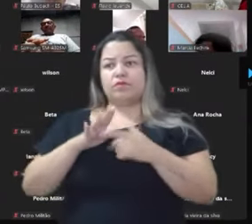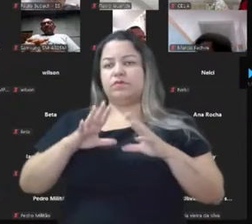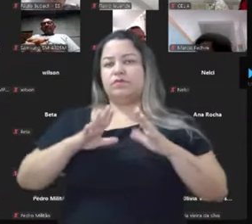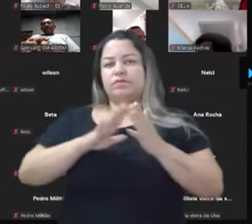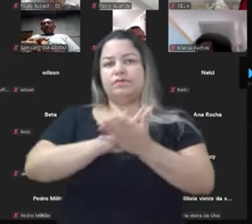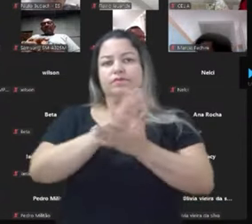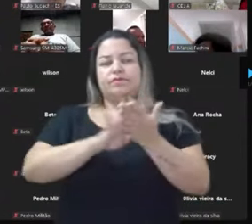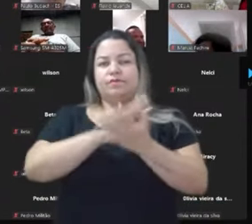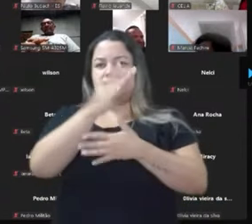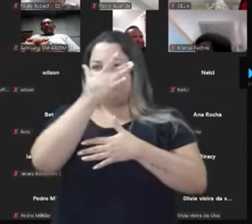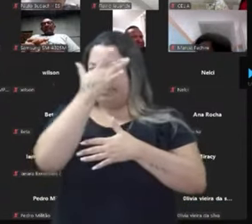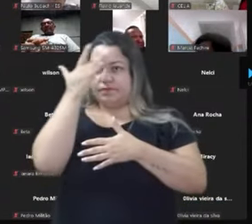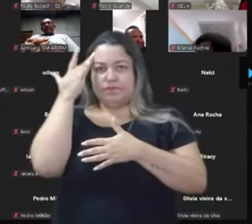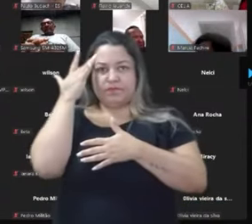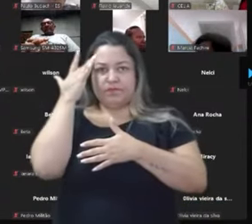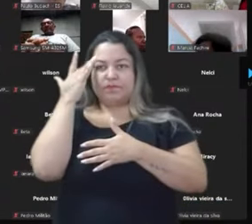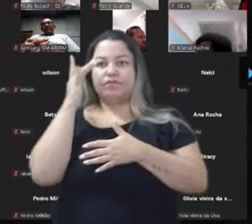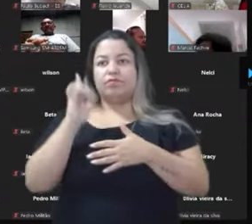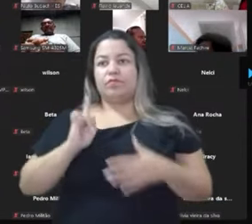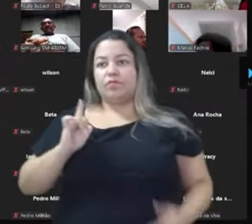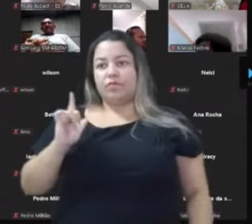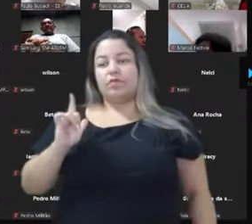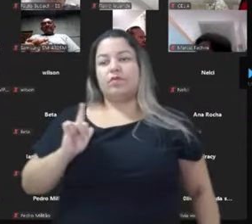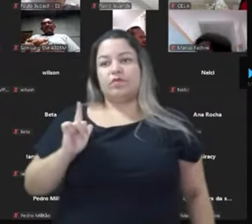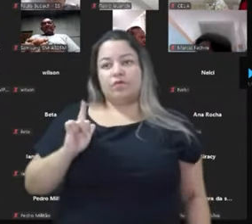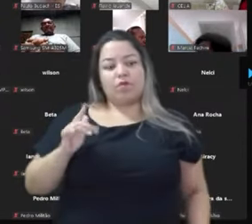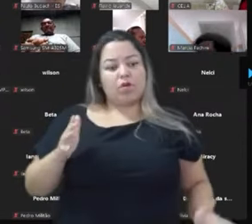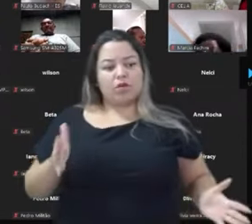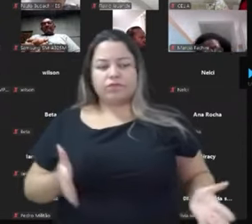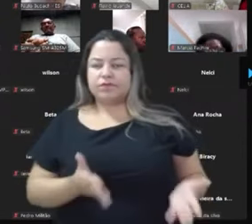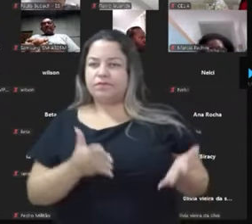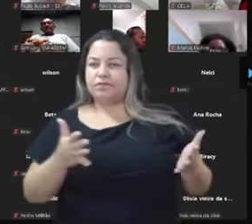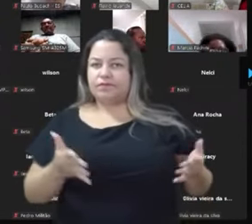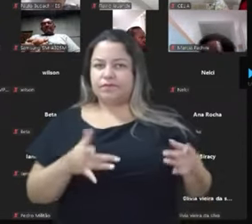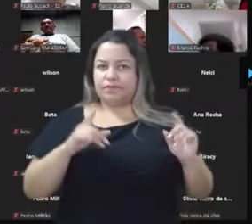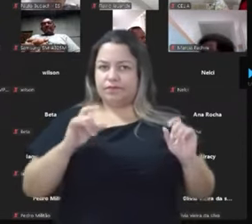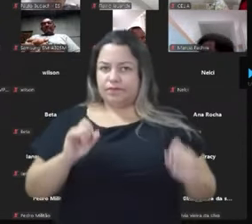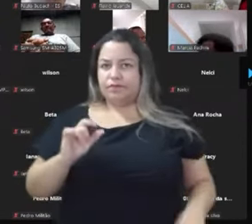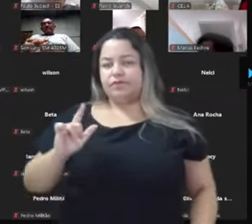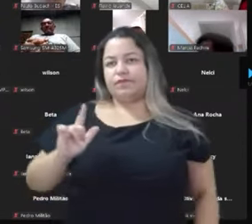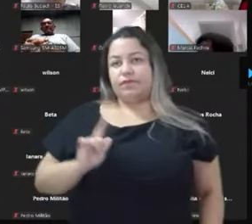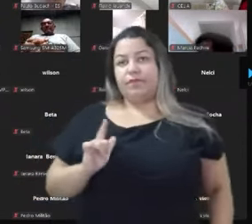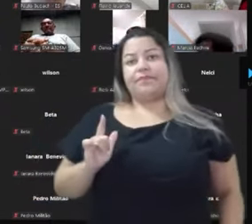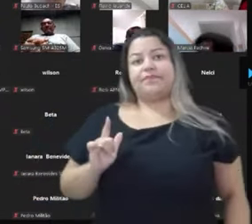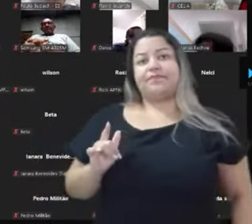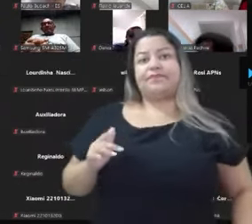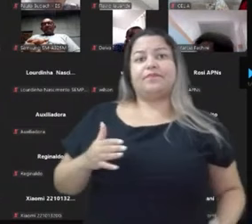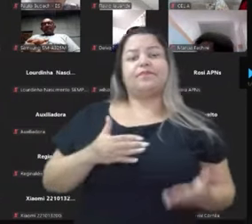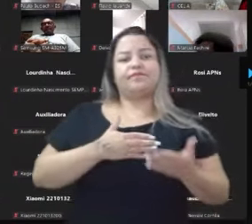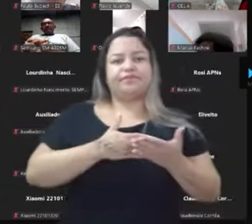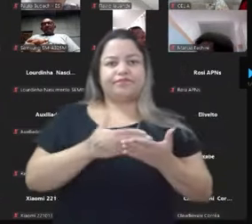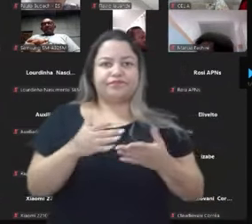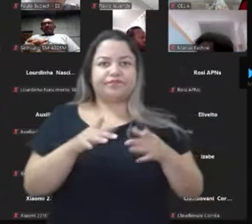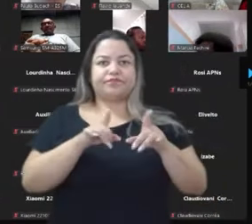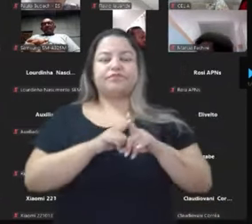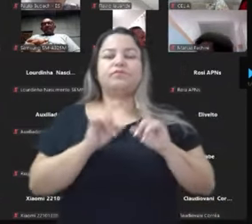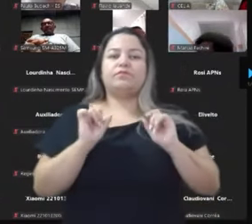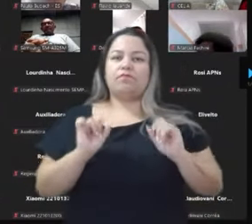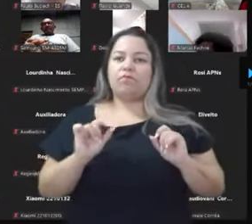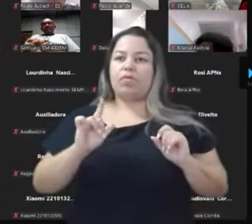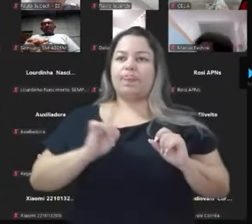quiser se tornar influenciador, eu falo, eu incentivo, a gente tem que começar a incentivar as pessoas para que elas também